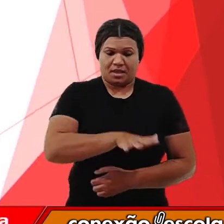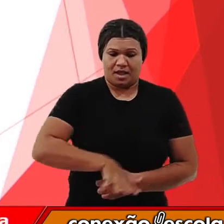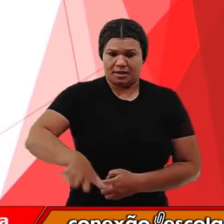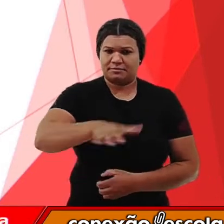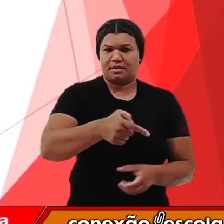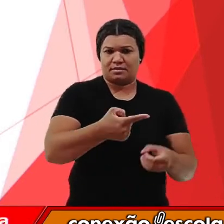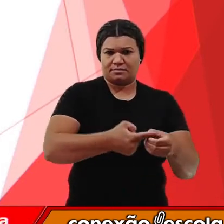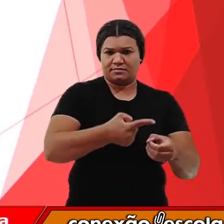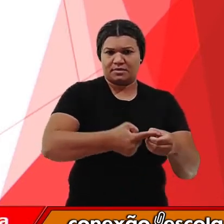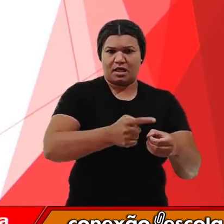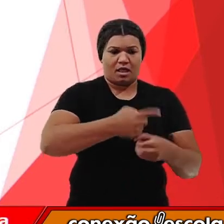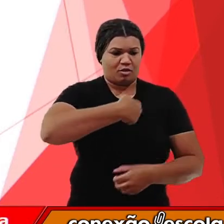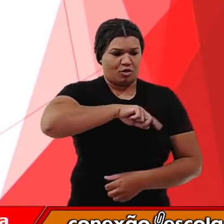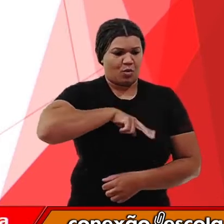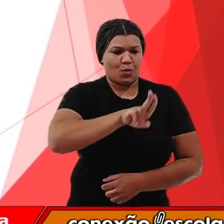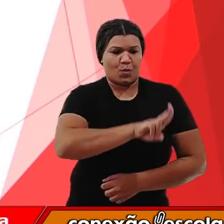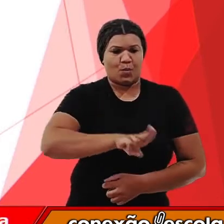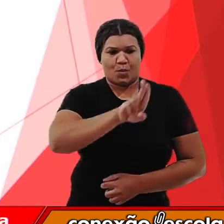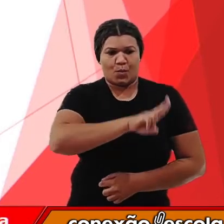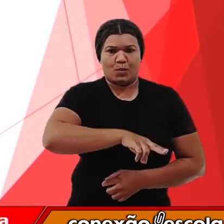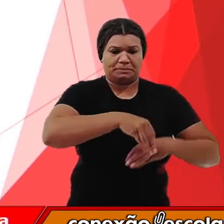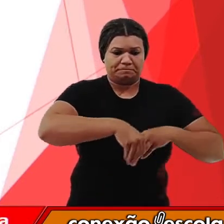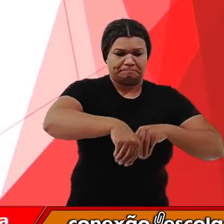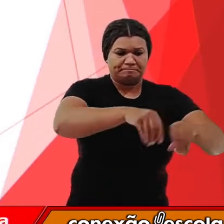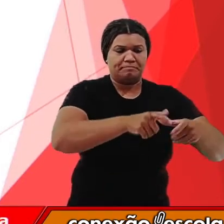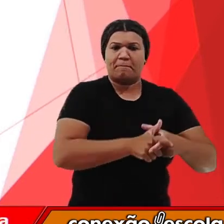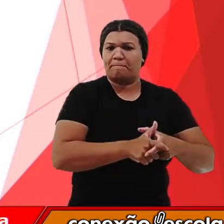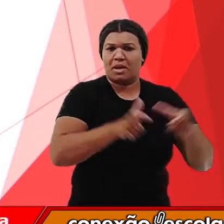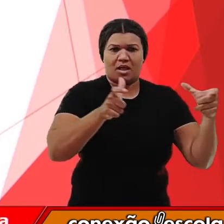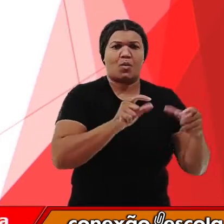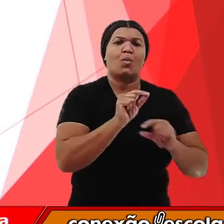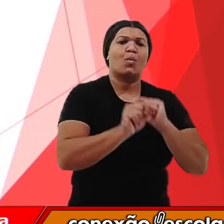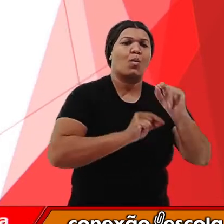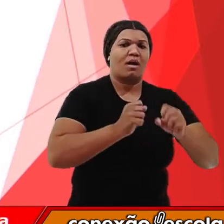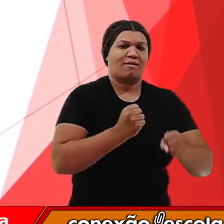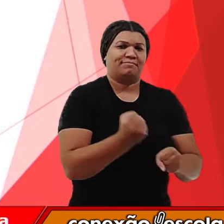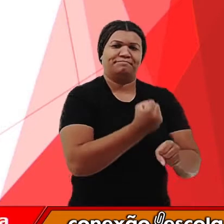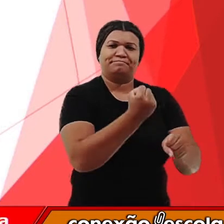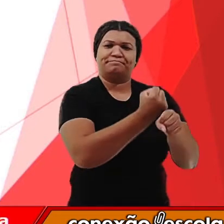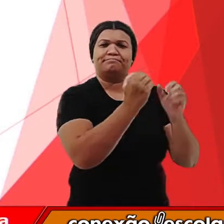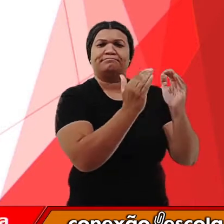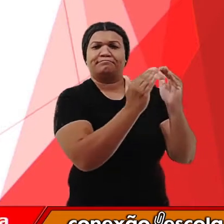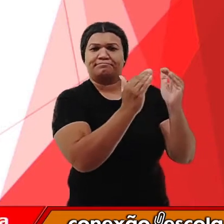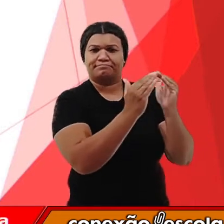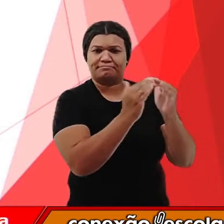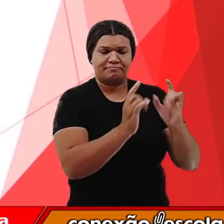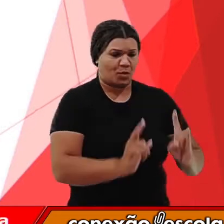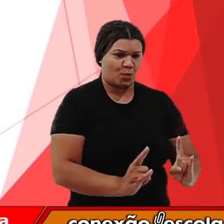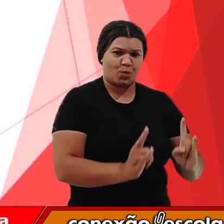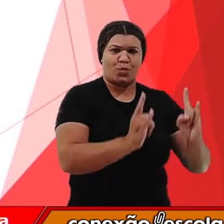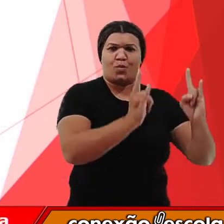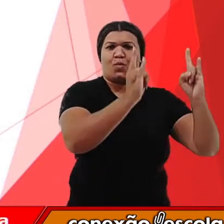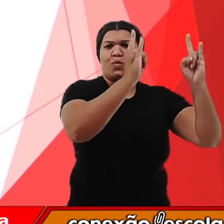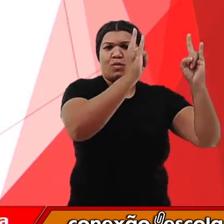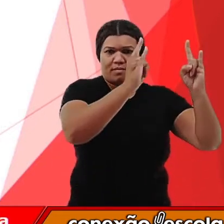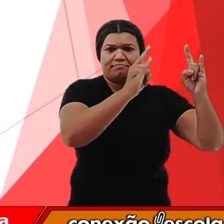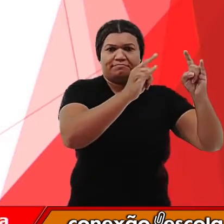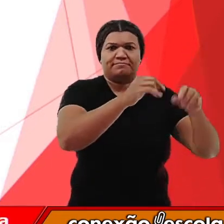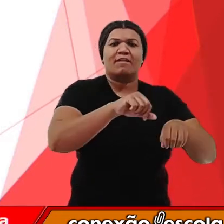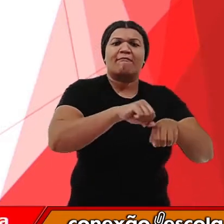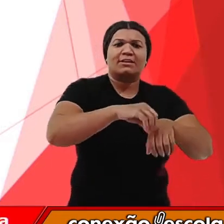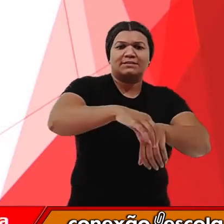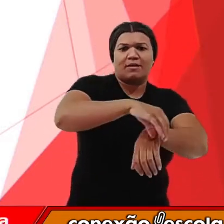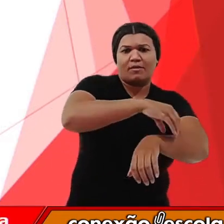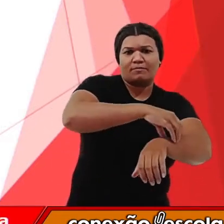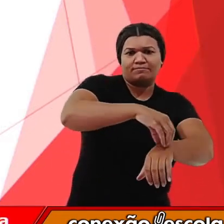nós utilizamos o solo, na maioria das vezes, para a construção de casas, de edifícios, para asfaltar